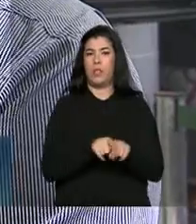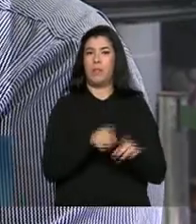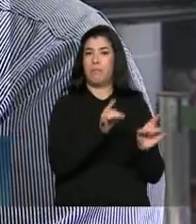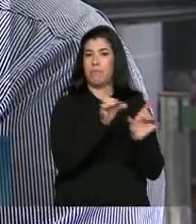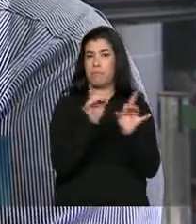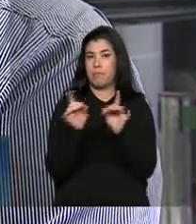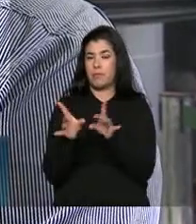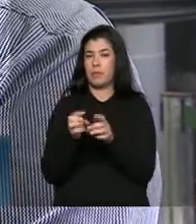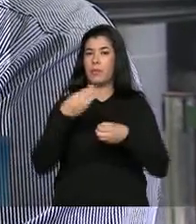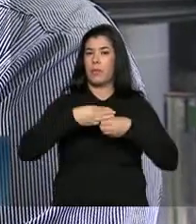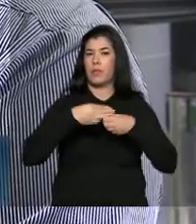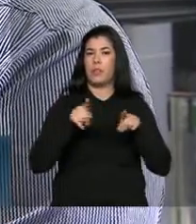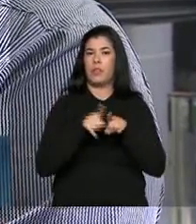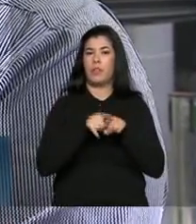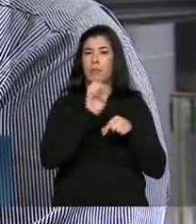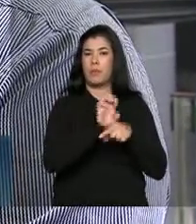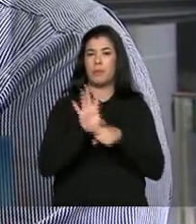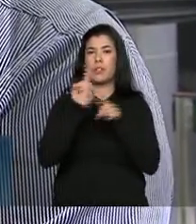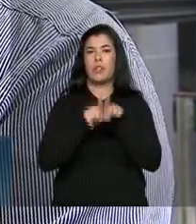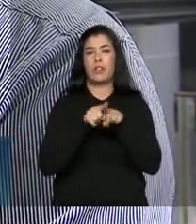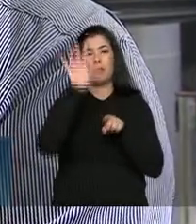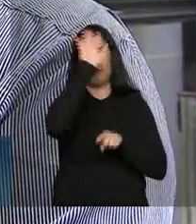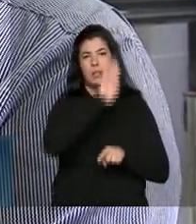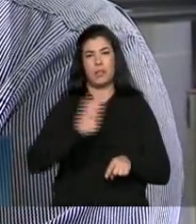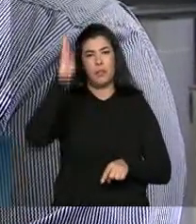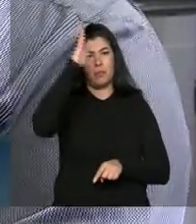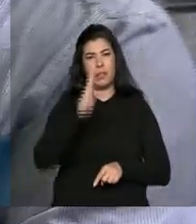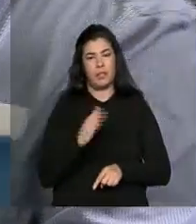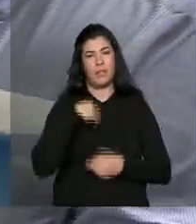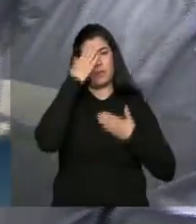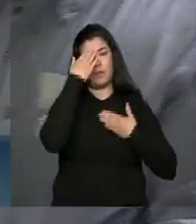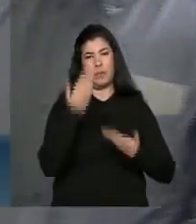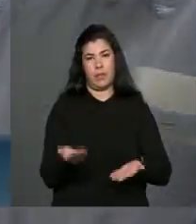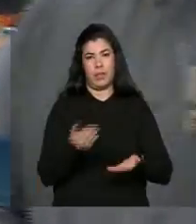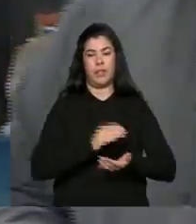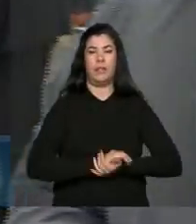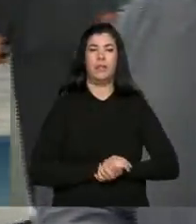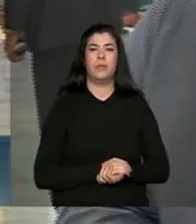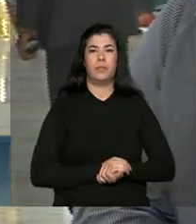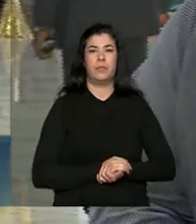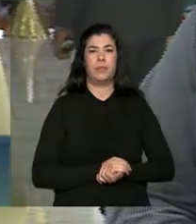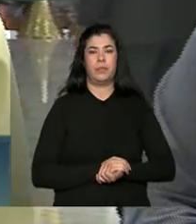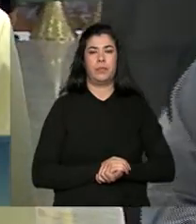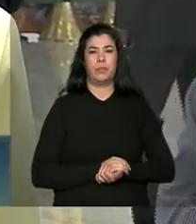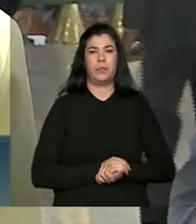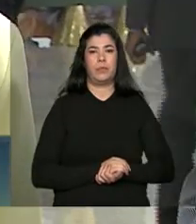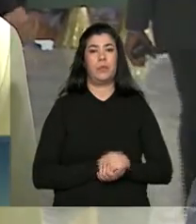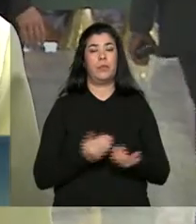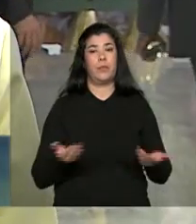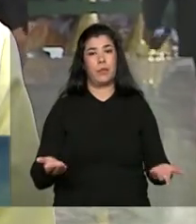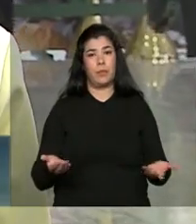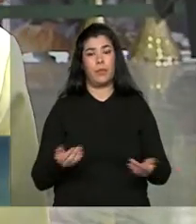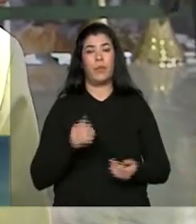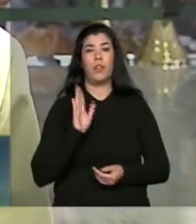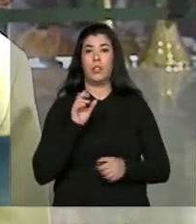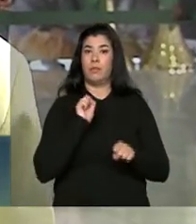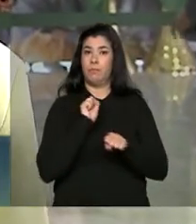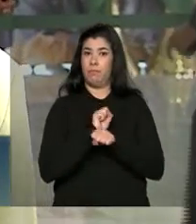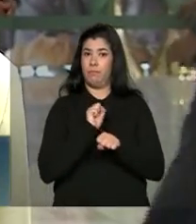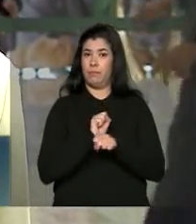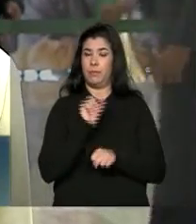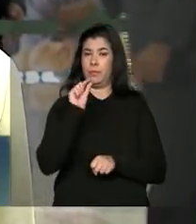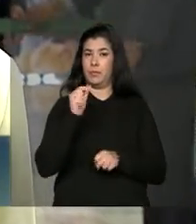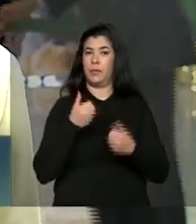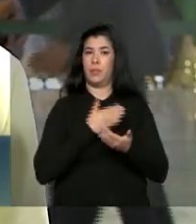mercado não só do município para o Estado e para o Brasil. Certo, muito obrigada pela entrevista. Bom, Daniela, em instantes vai